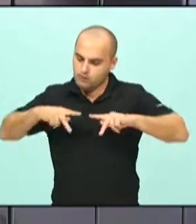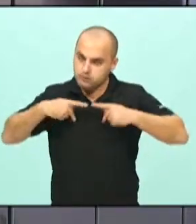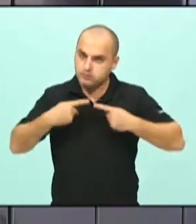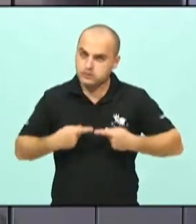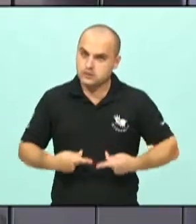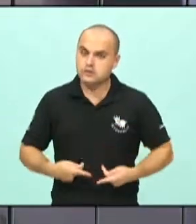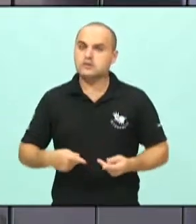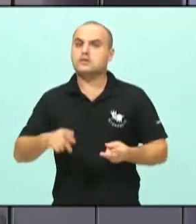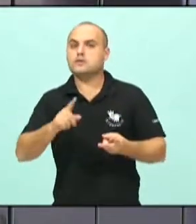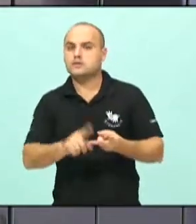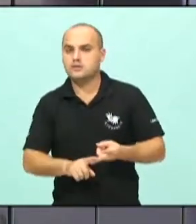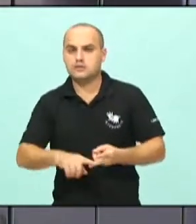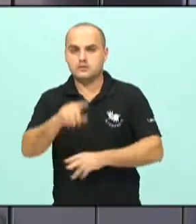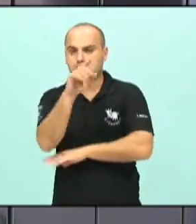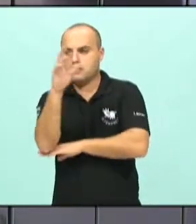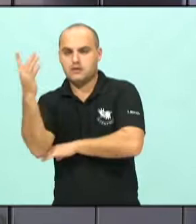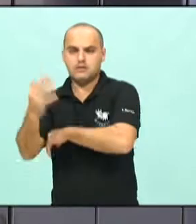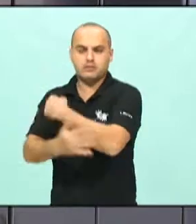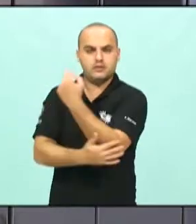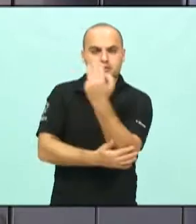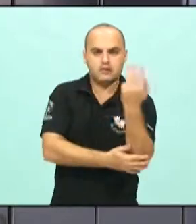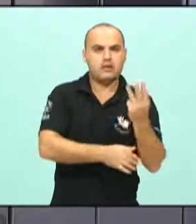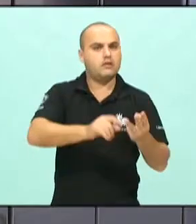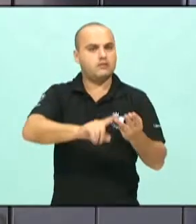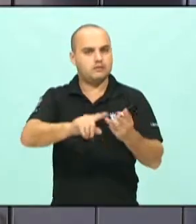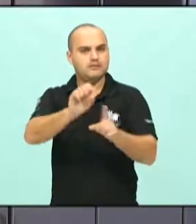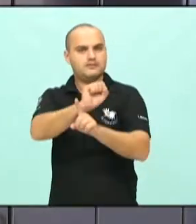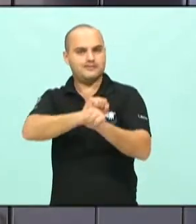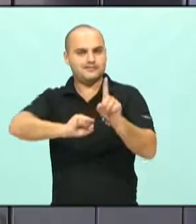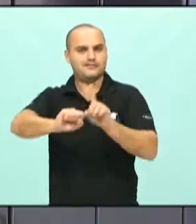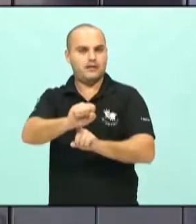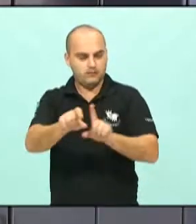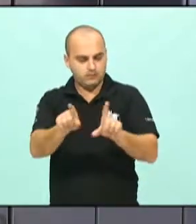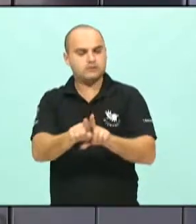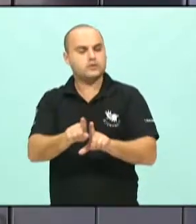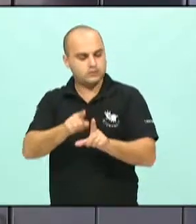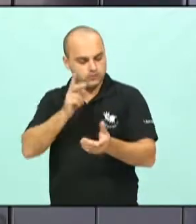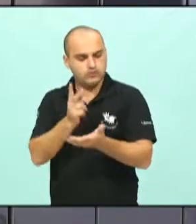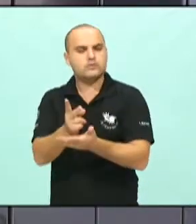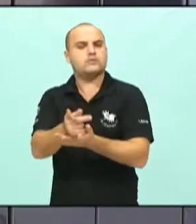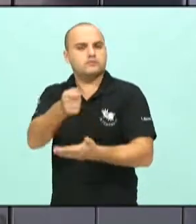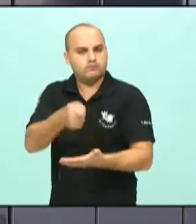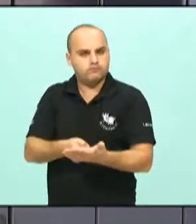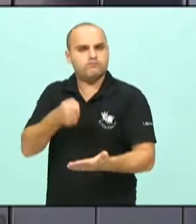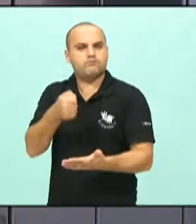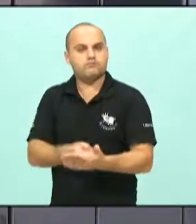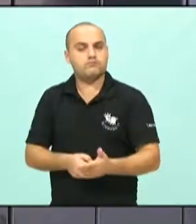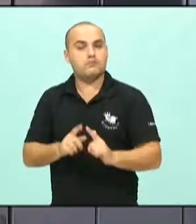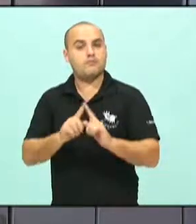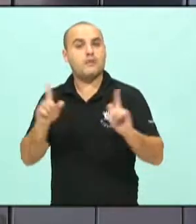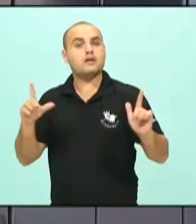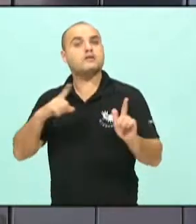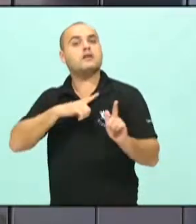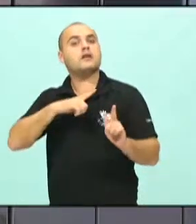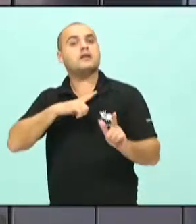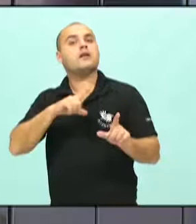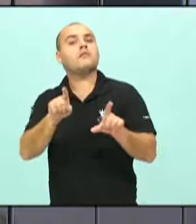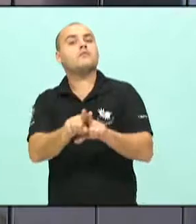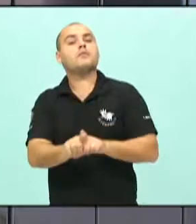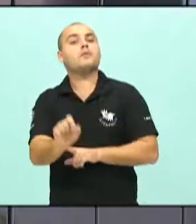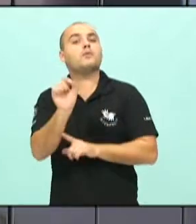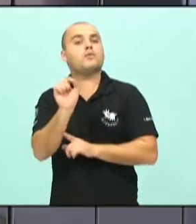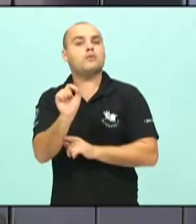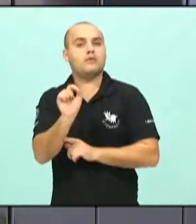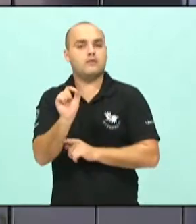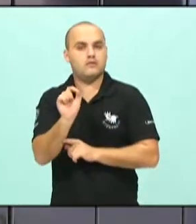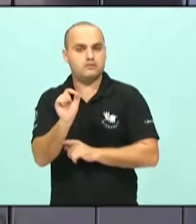causas ambientais e causas sociais. Ele continua defendendo essas questões, mas haverá também, Carla Antônio,